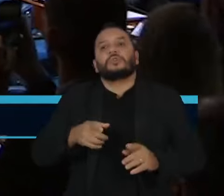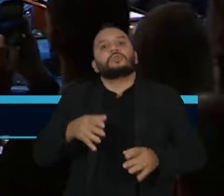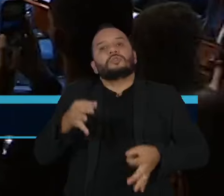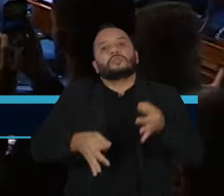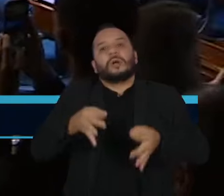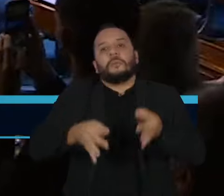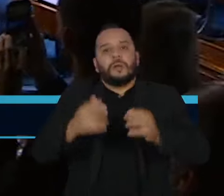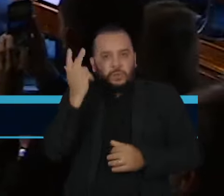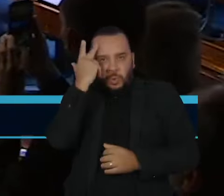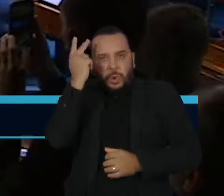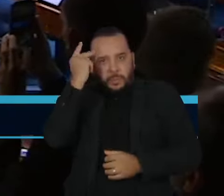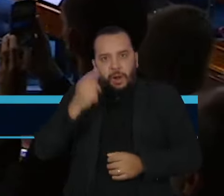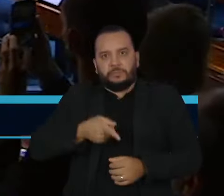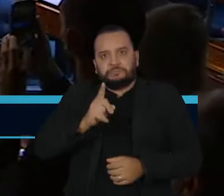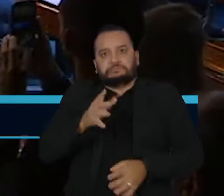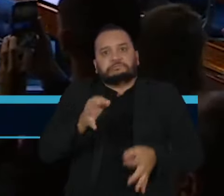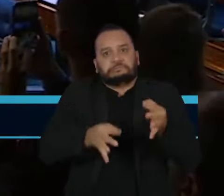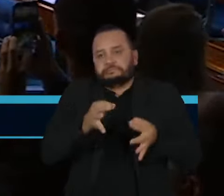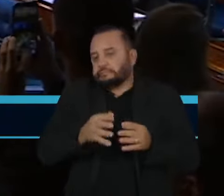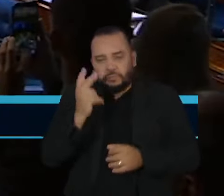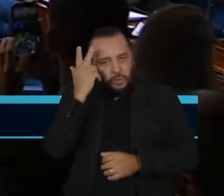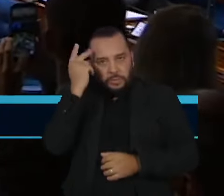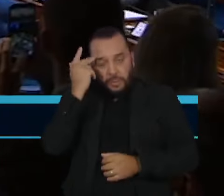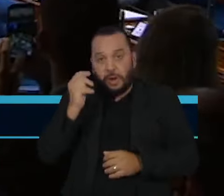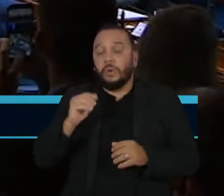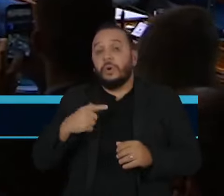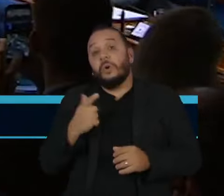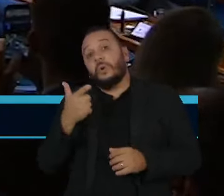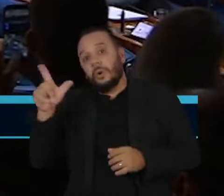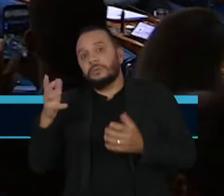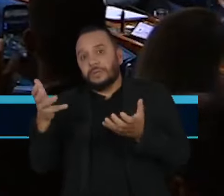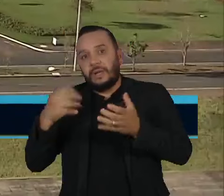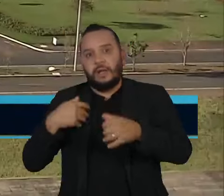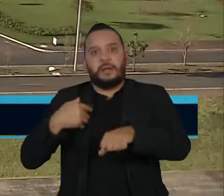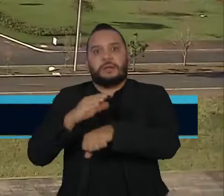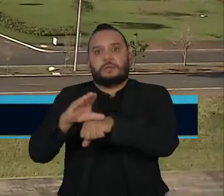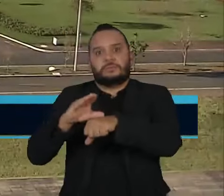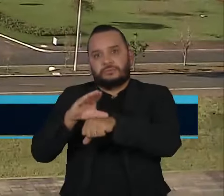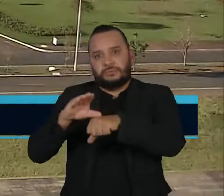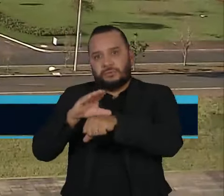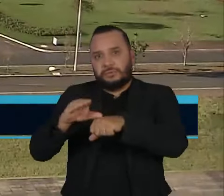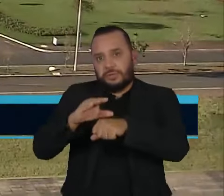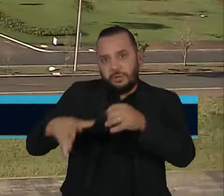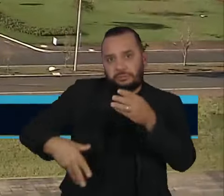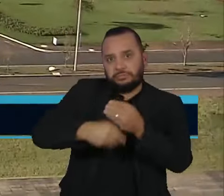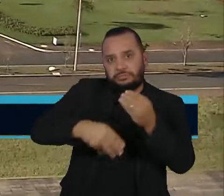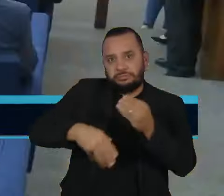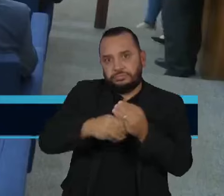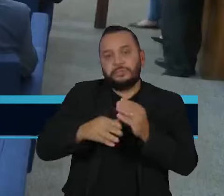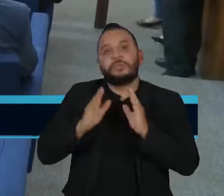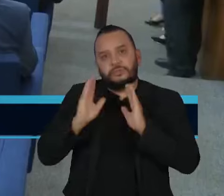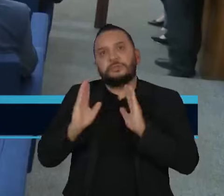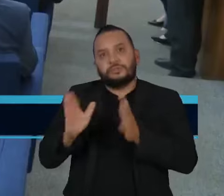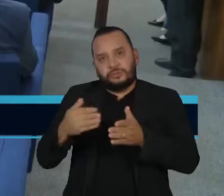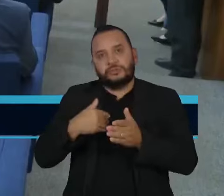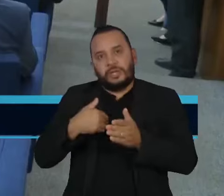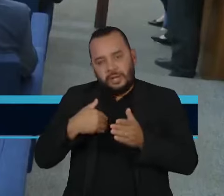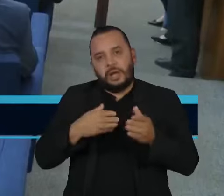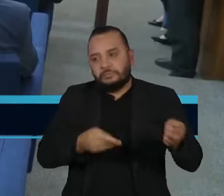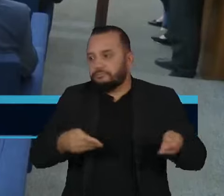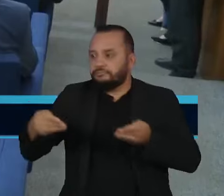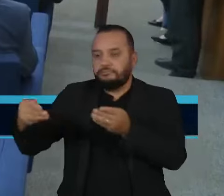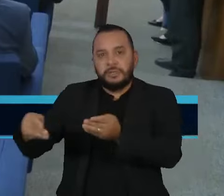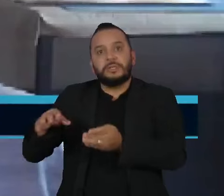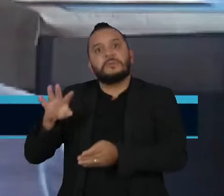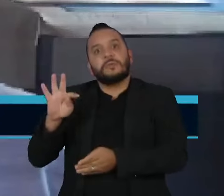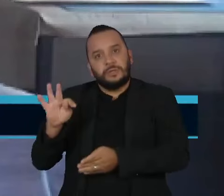a uma proposta de emenda à Constituição que transfere os processos de parlamentares ao Superior Tribunal de Justiça ou aos tribunais regionais